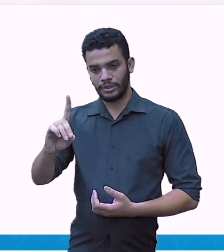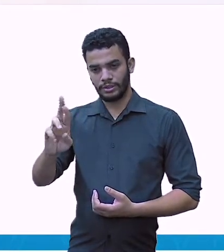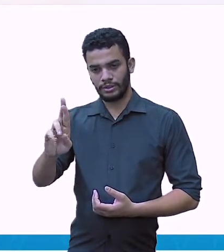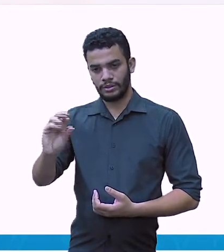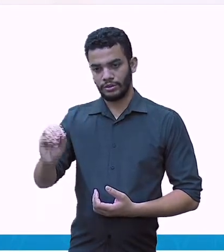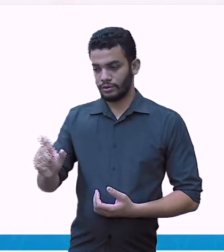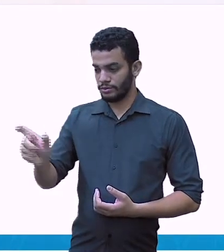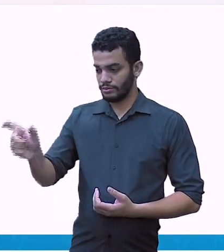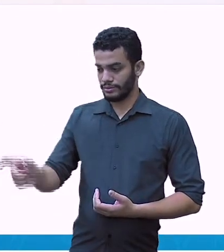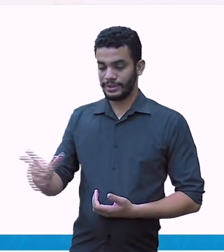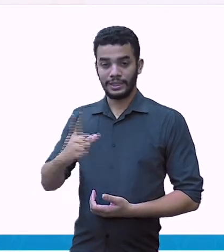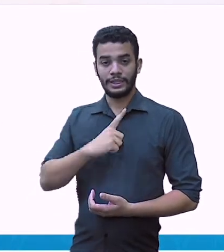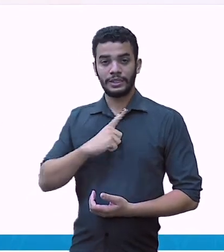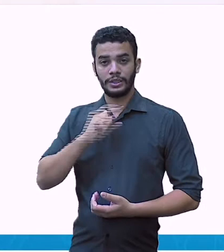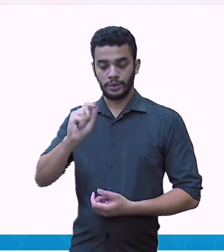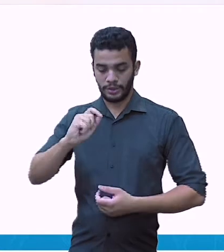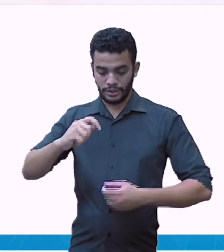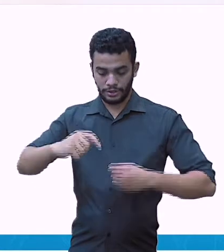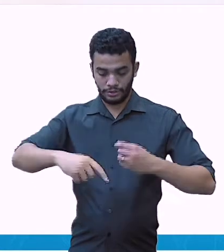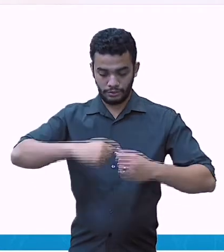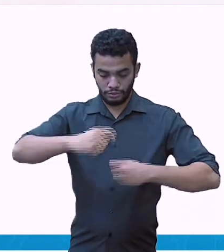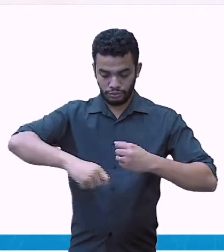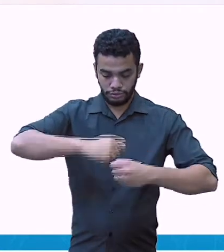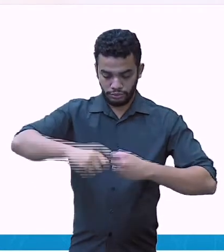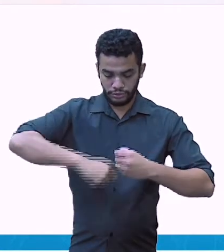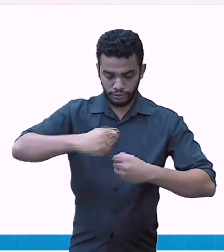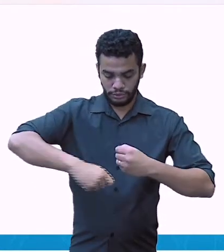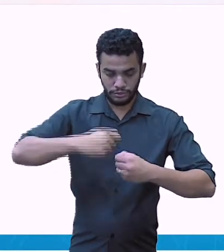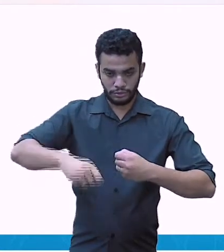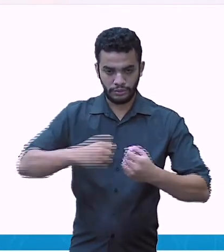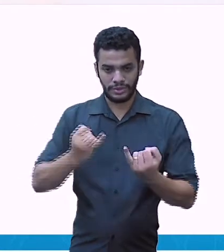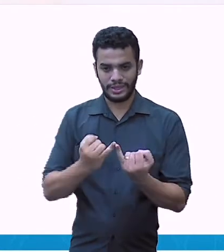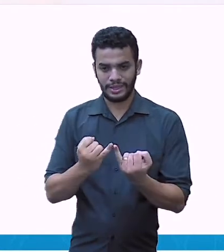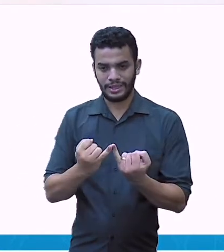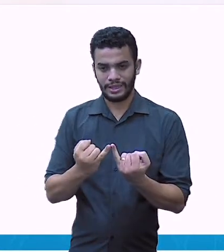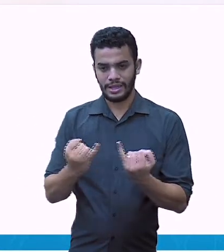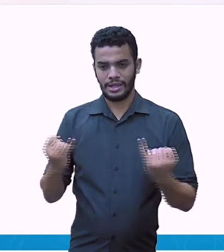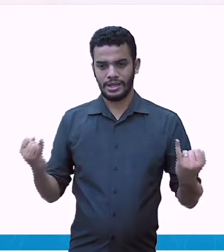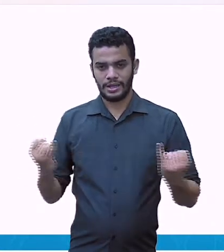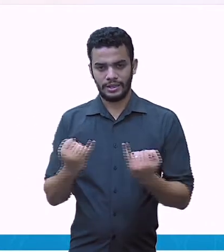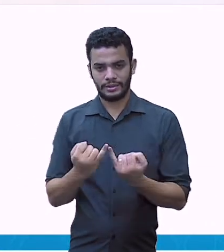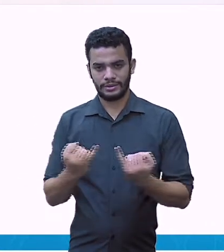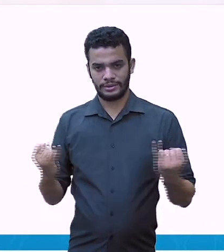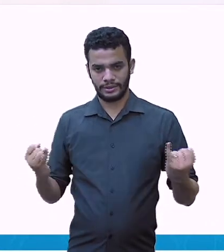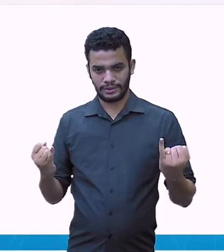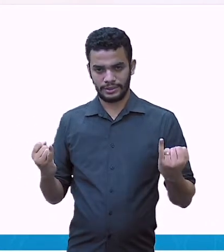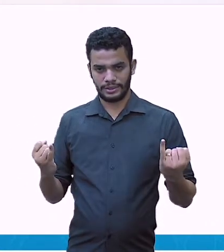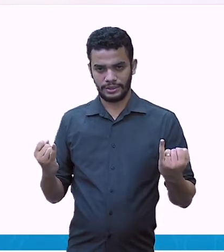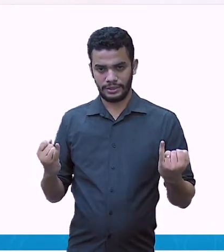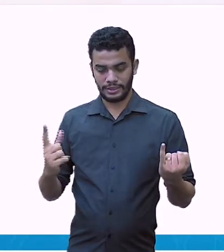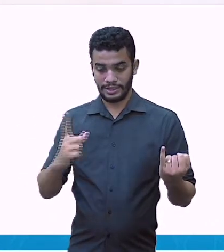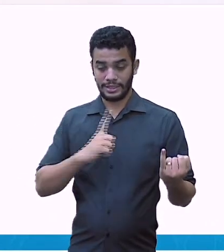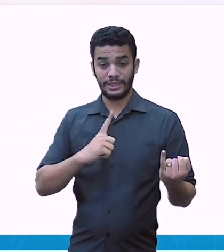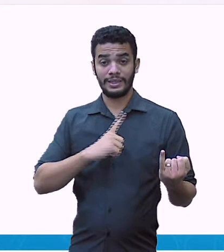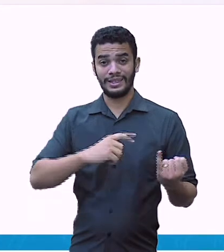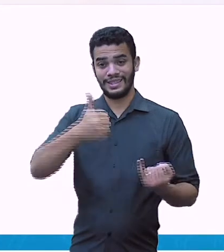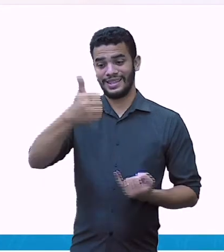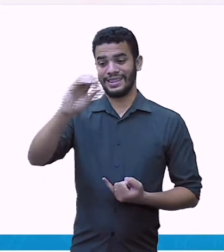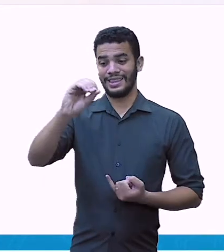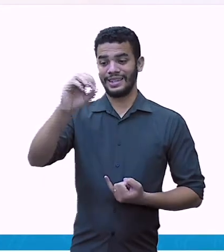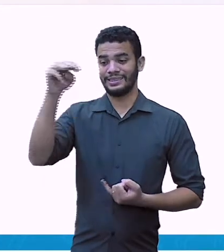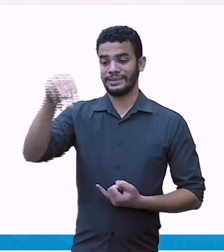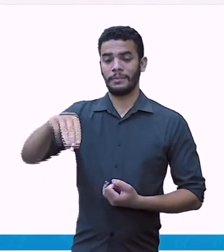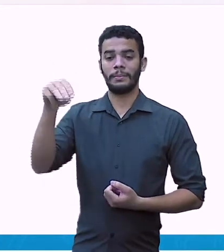comprimento. Desse rolo, ele cortou 3 pedaços com comprimentos diferentes. Ele cortou, olha, 1